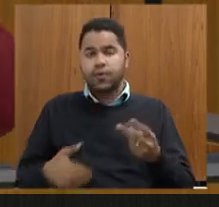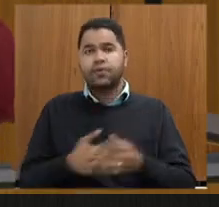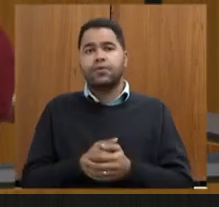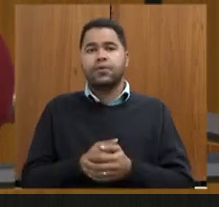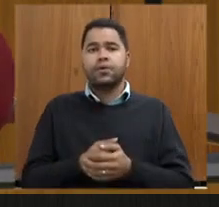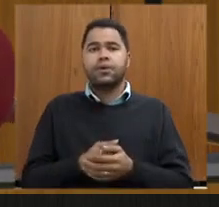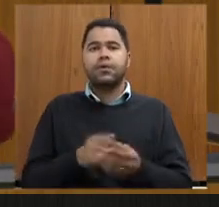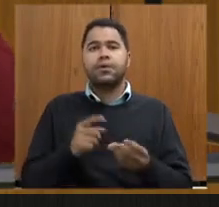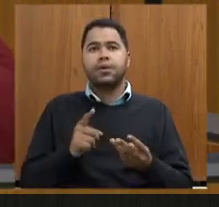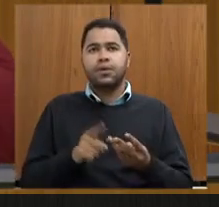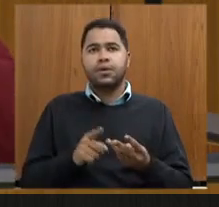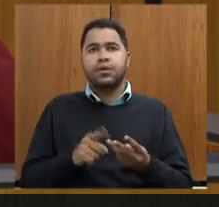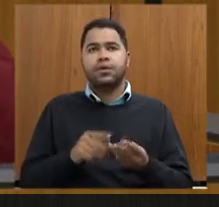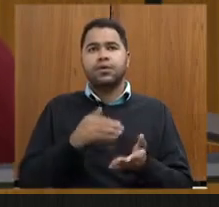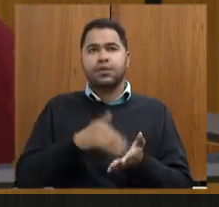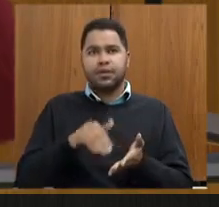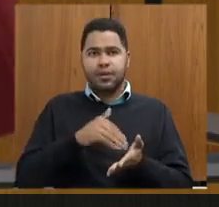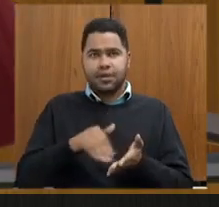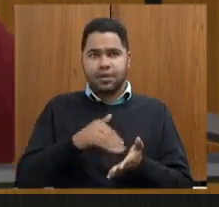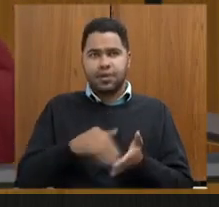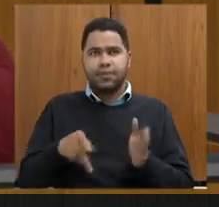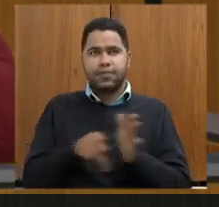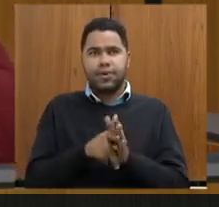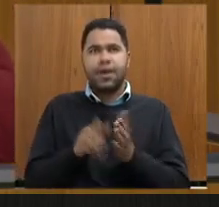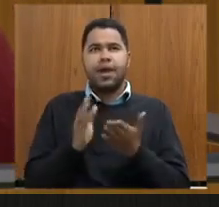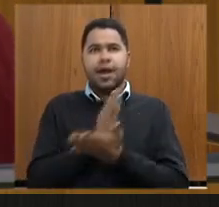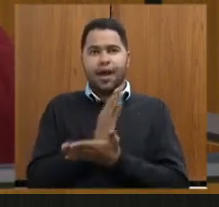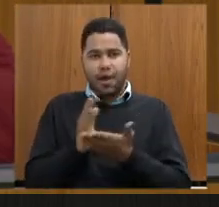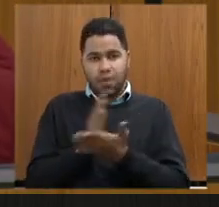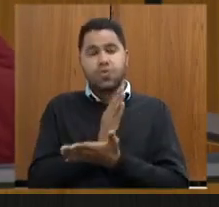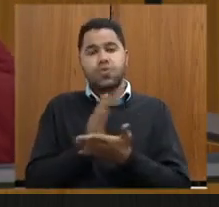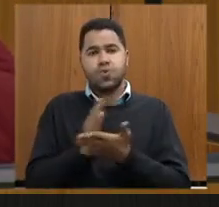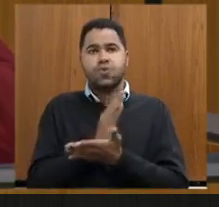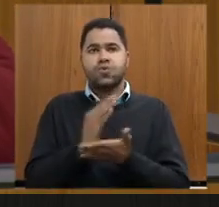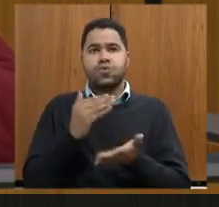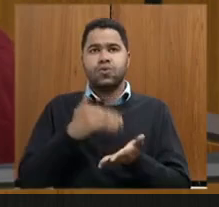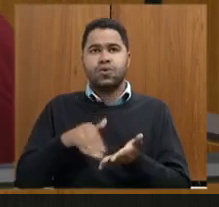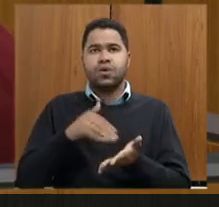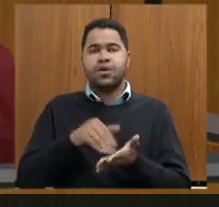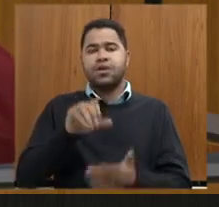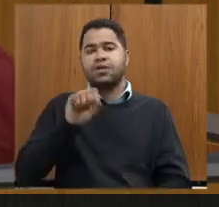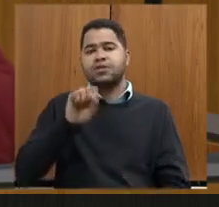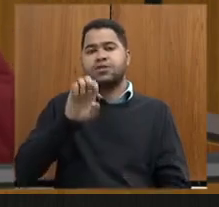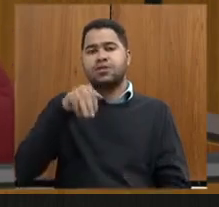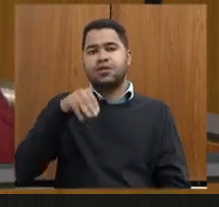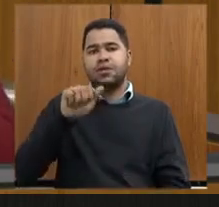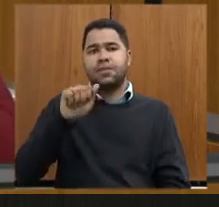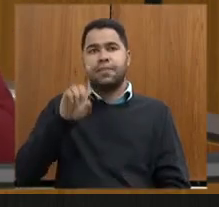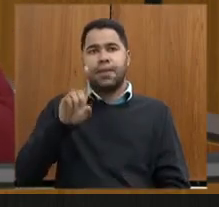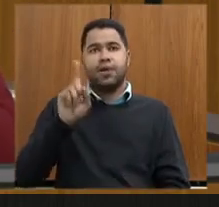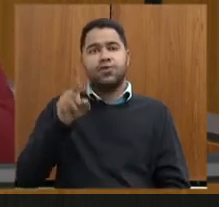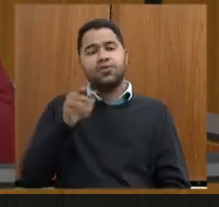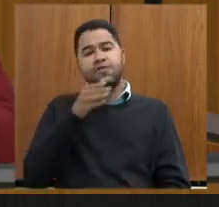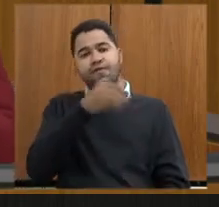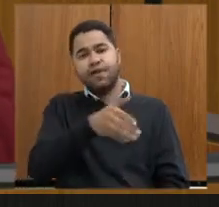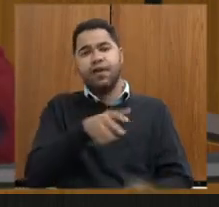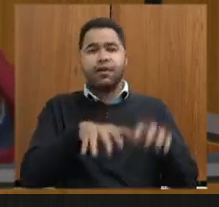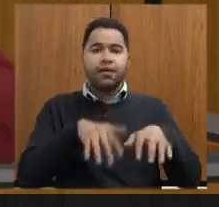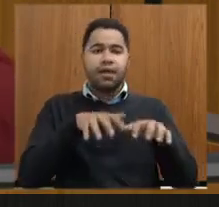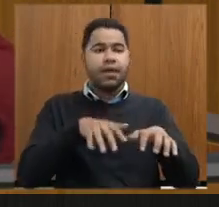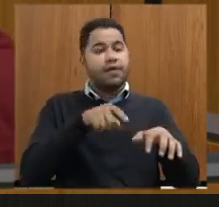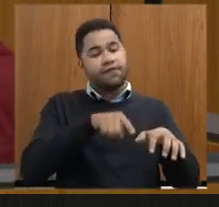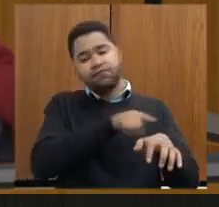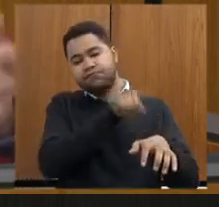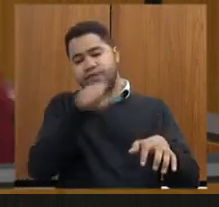servidores da secretaria servidores alguns servidores da secretária da SEMAD que saem da SEMAD vão para a mineradora saem da